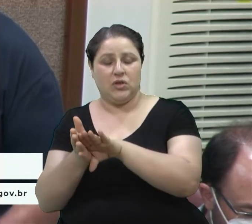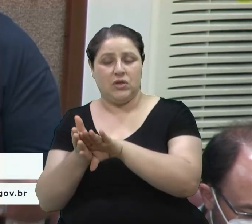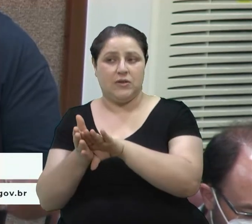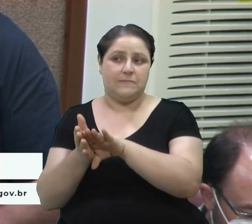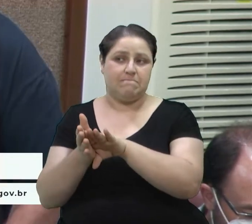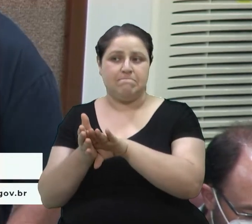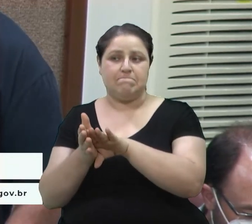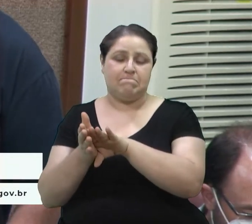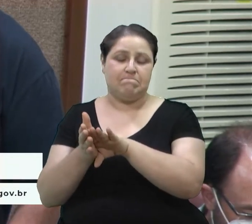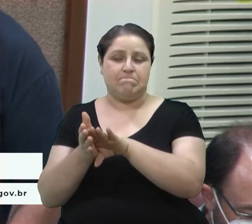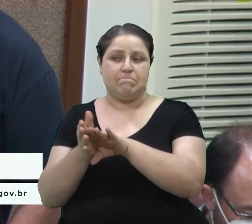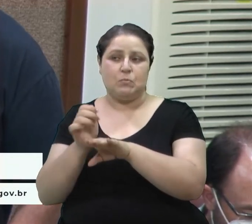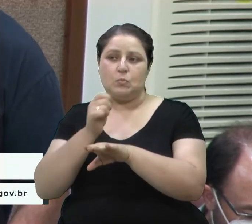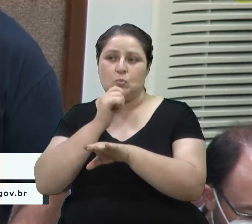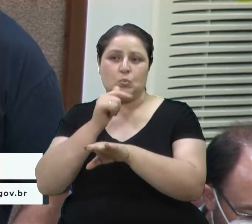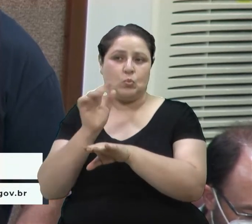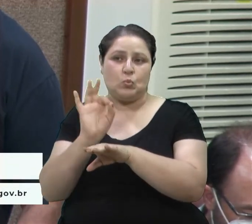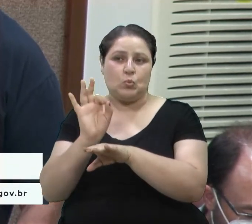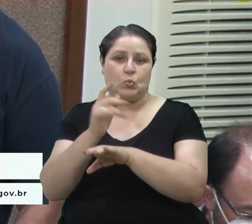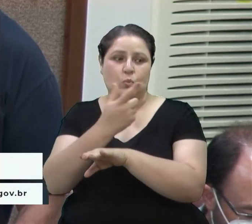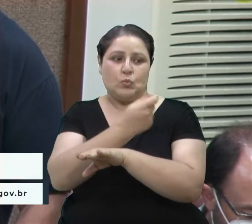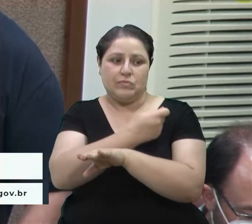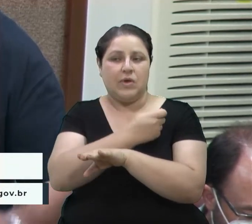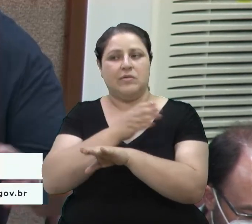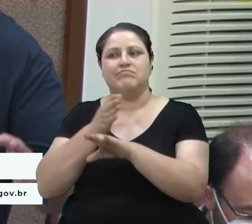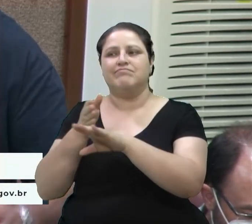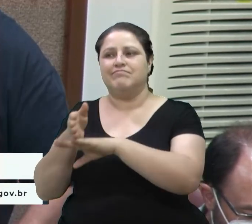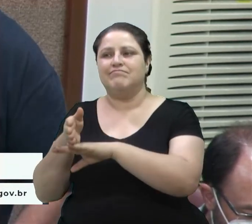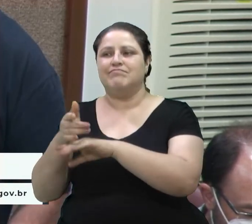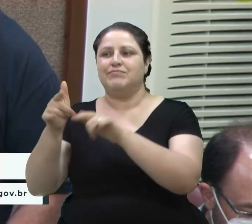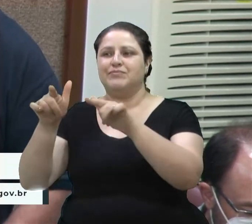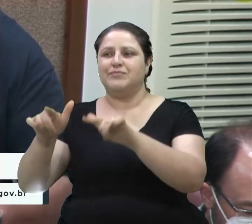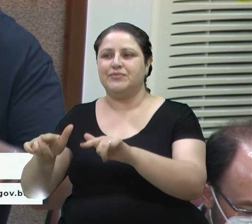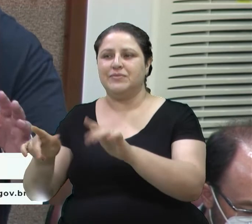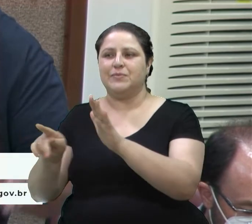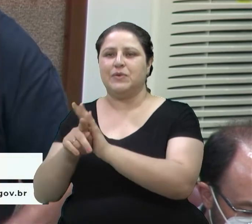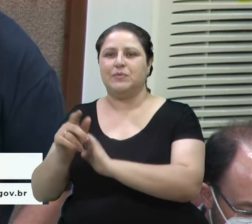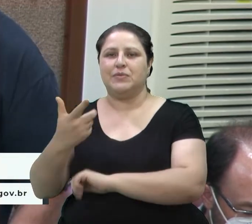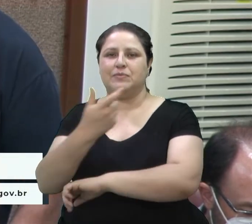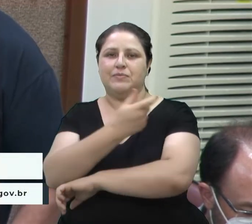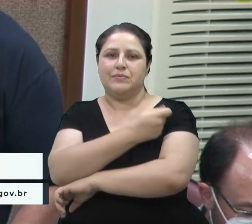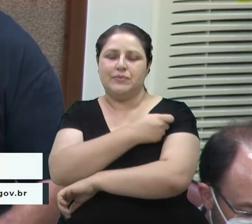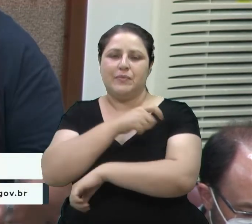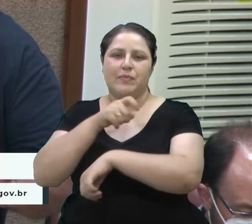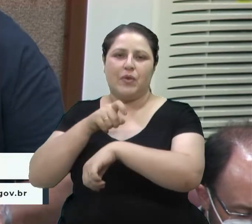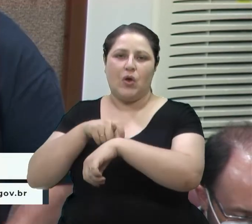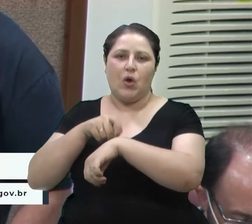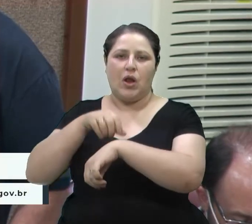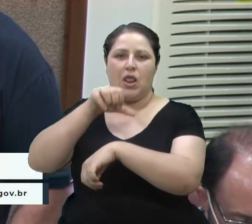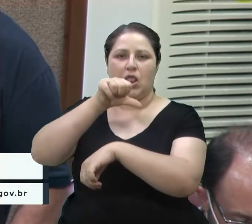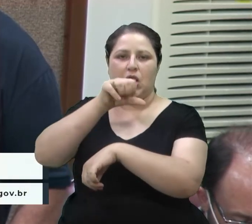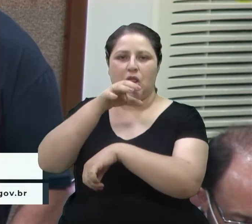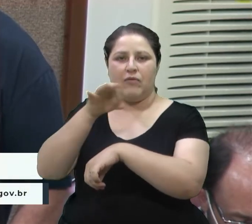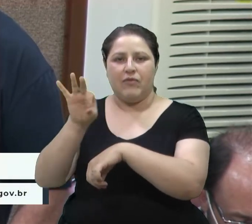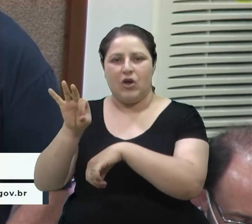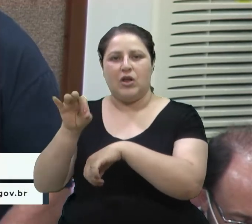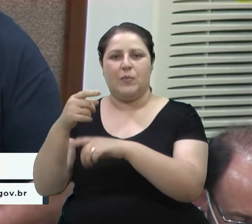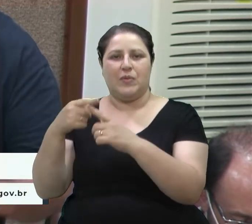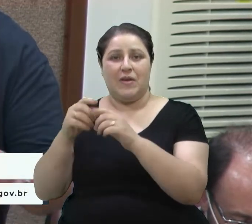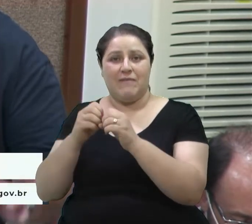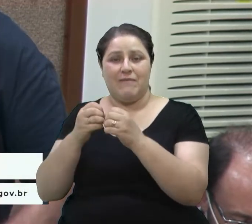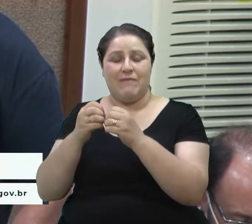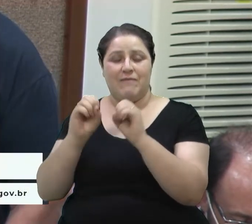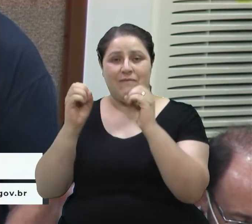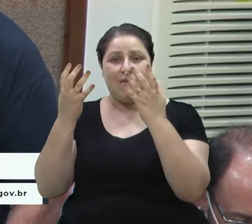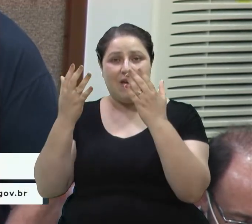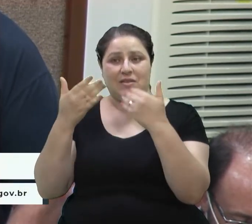que tenha lá esse ponto de vacinação a partir das 9 horas da manhã, porque a festa abre os